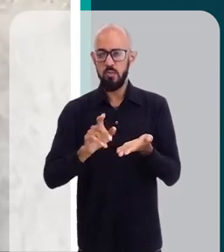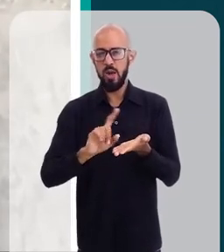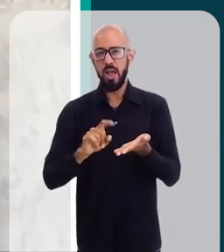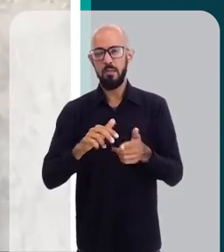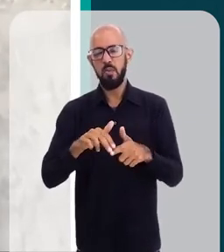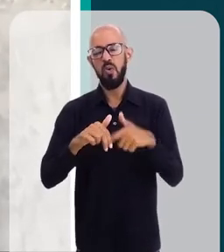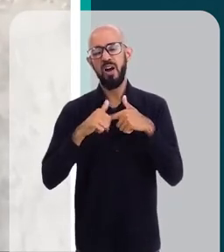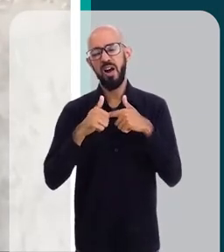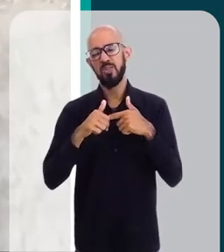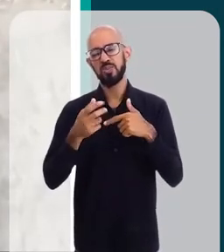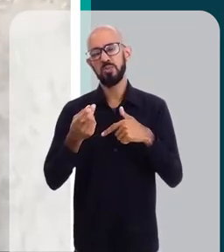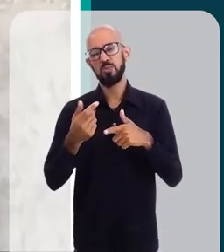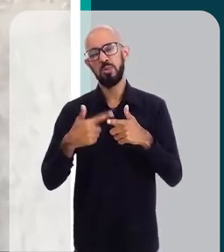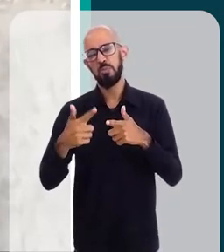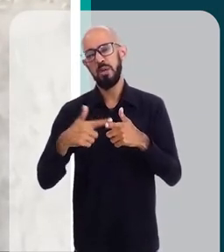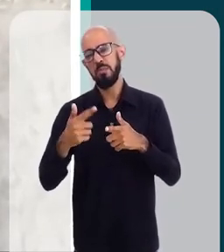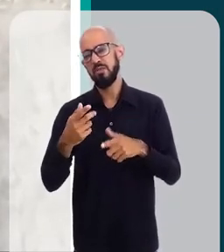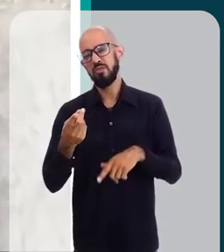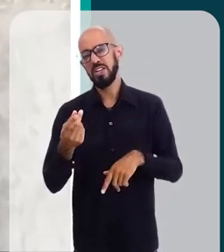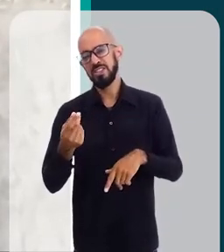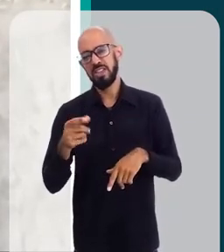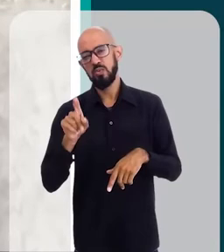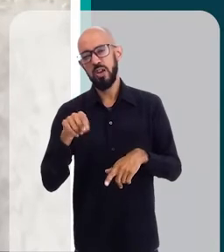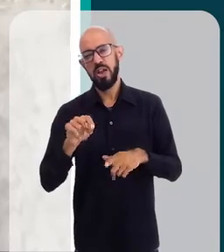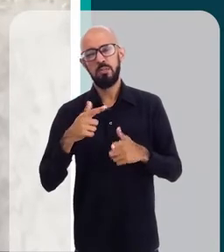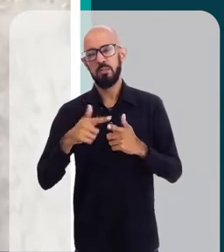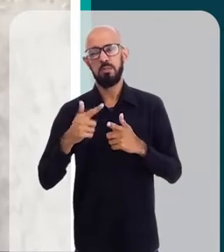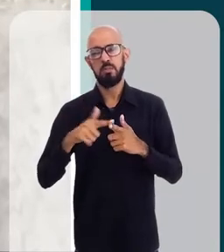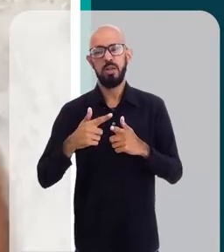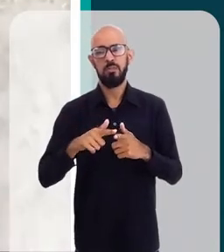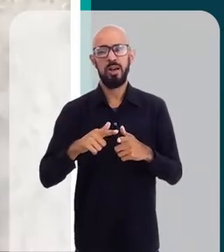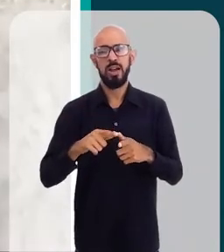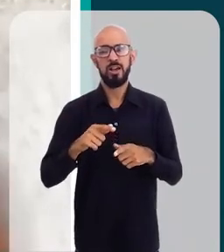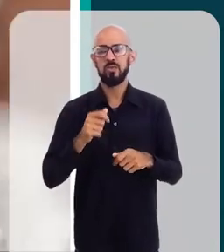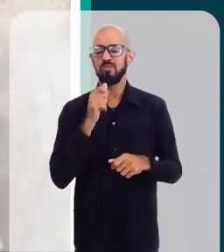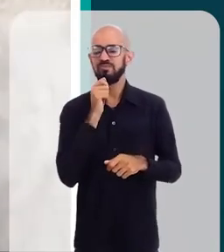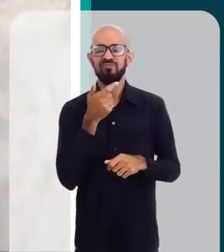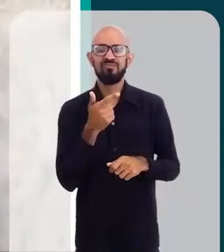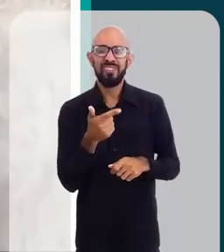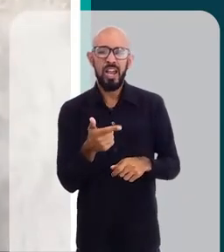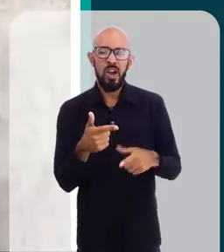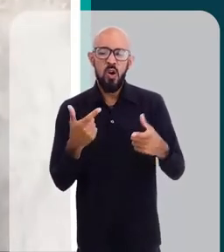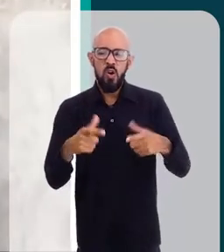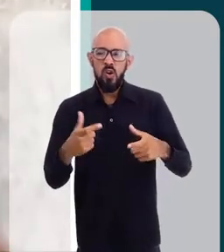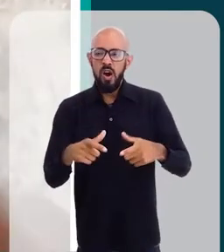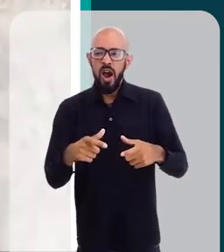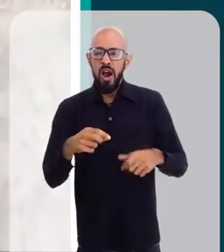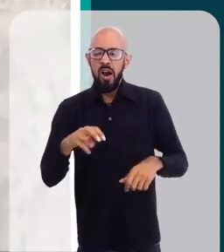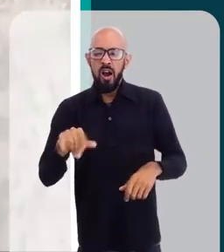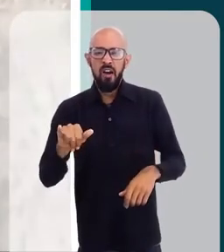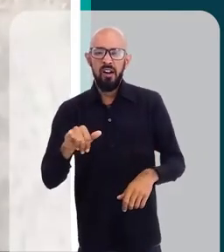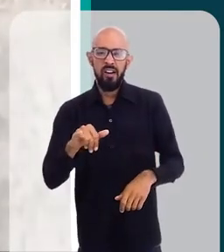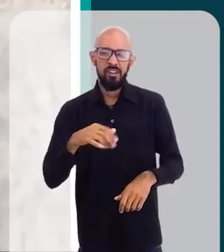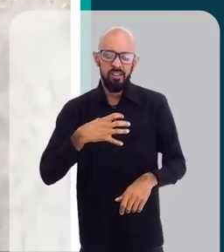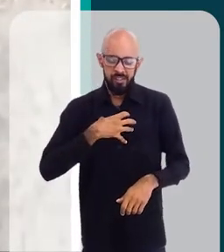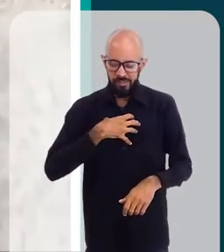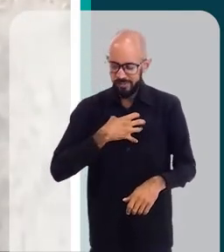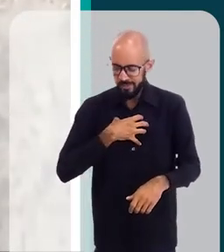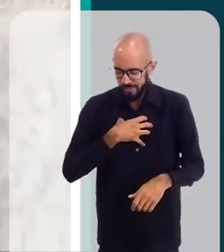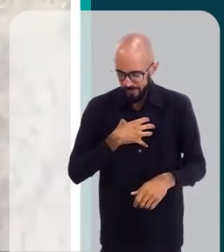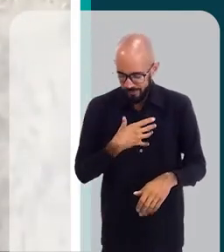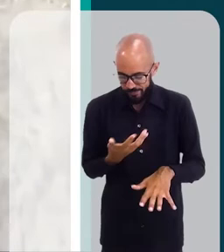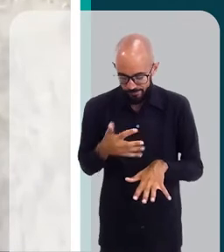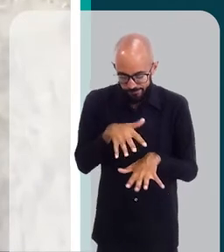às vezes, não por ter uma questão financeira, mas sim uma questão de, eu tenho grana, mas não tem nenhum lugar onde eu vou me sentir